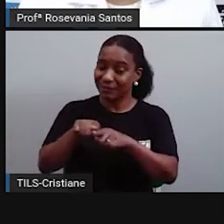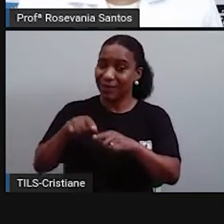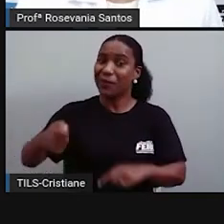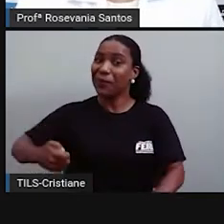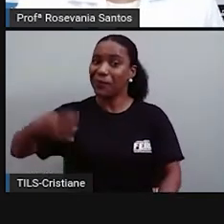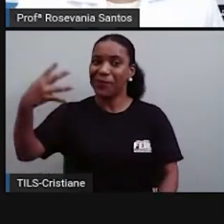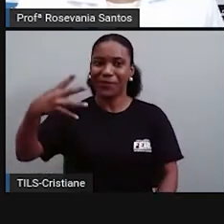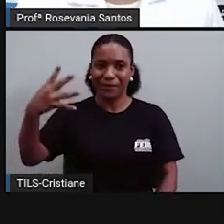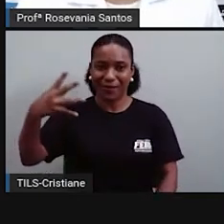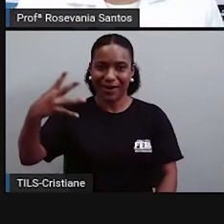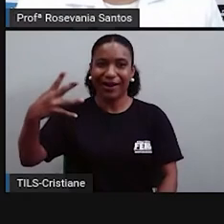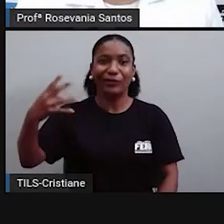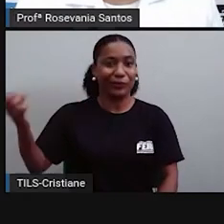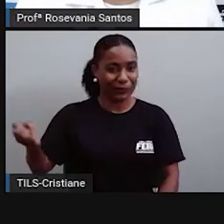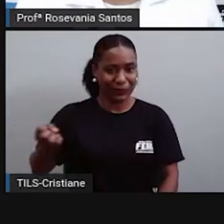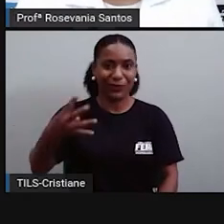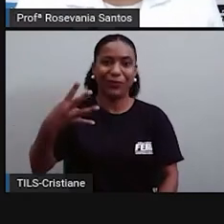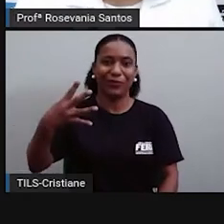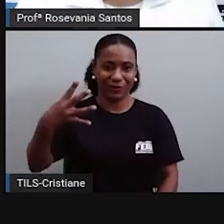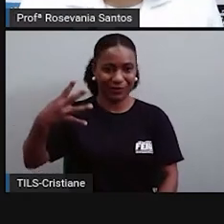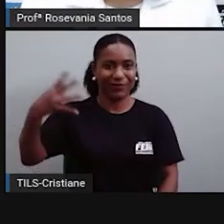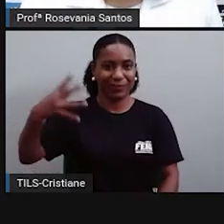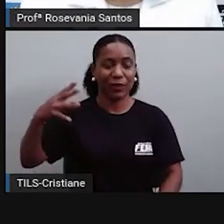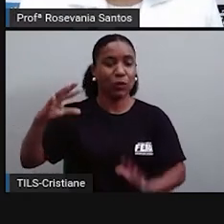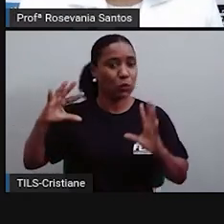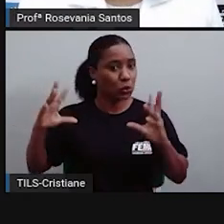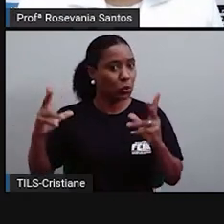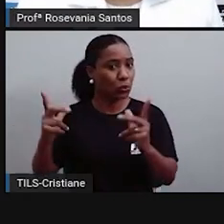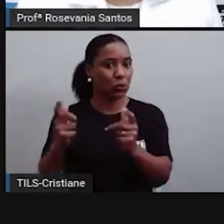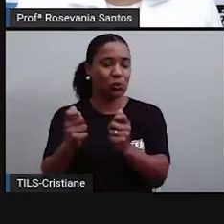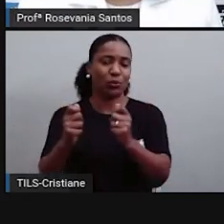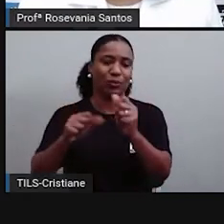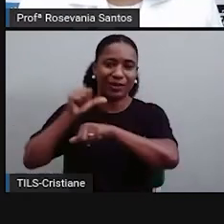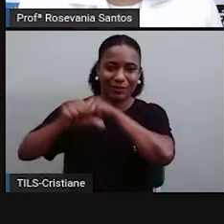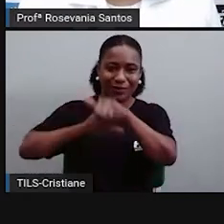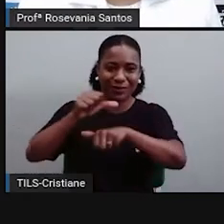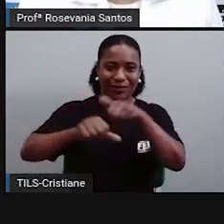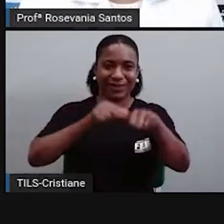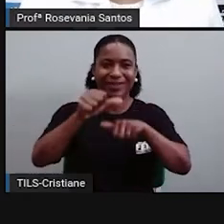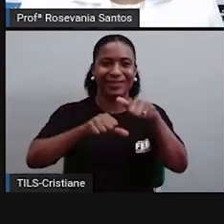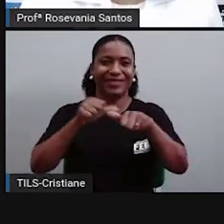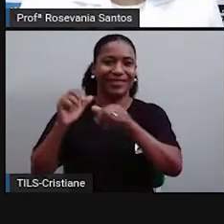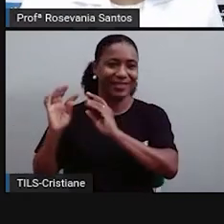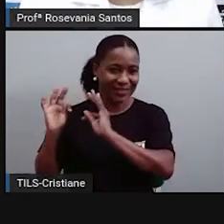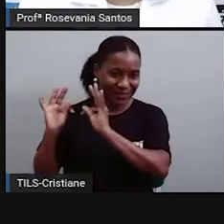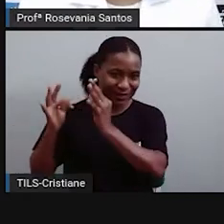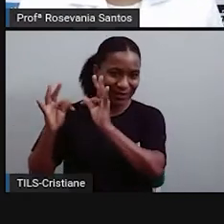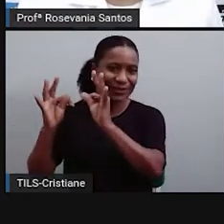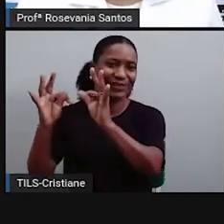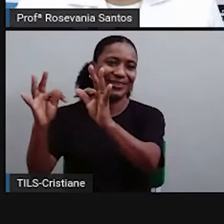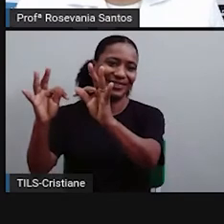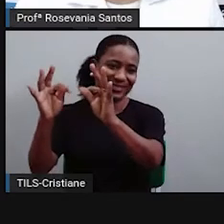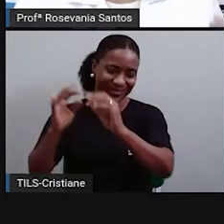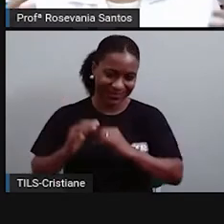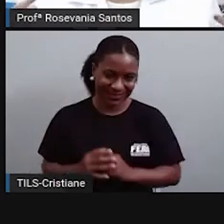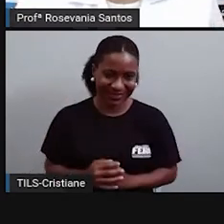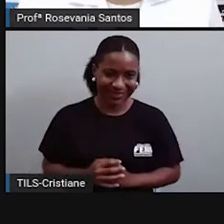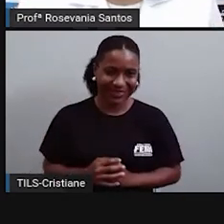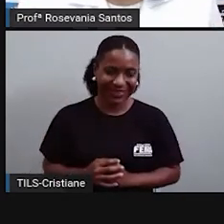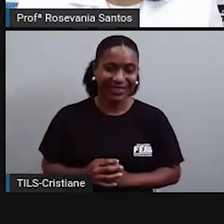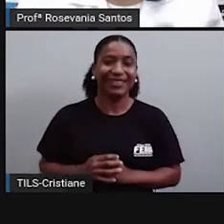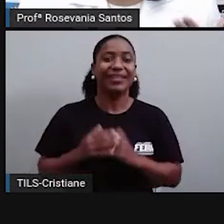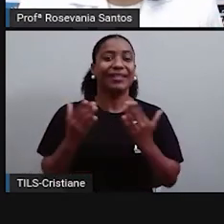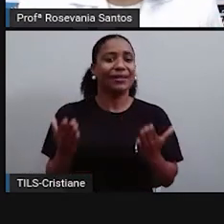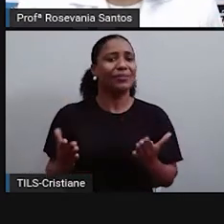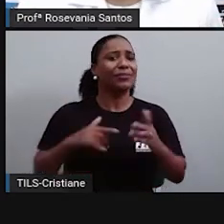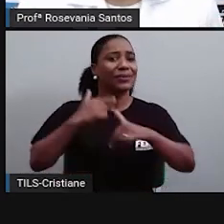setor, que muitos falam, que envolve todas essas transformações ligadas à tecnologia. Então, esse